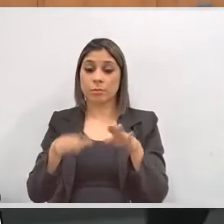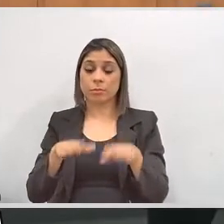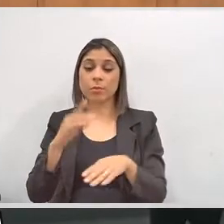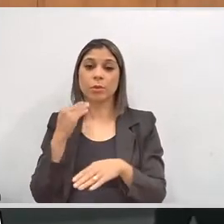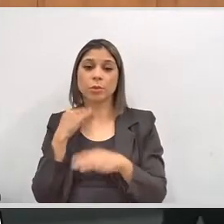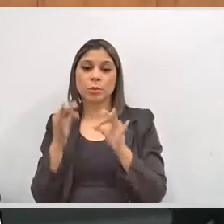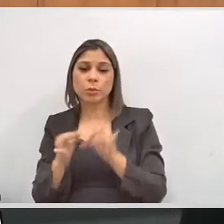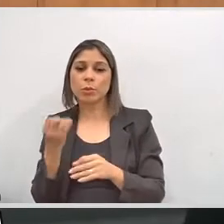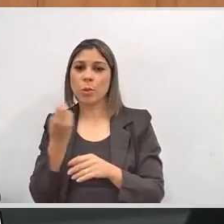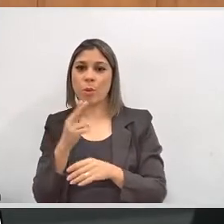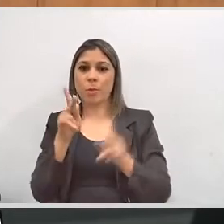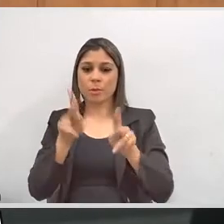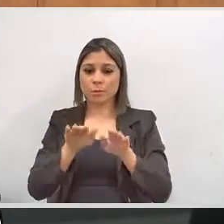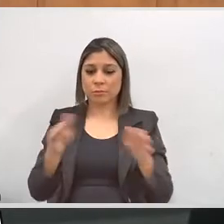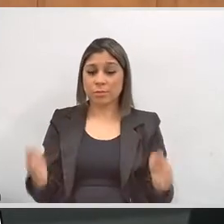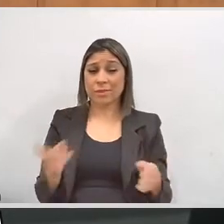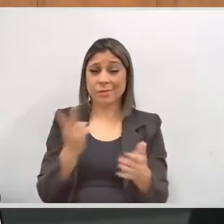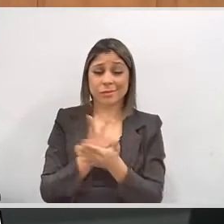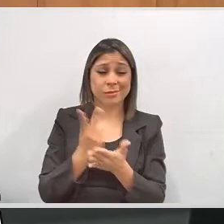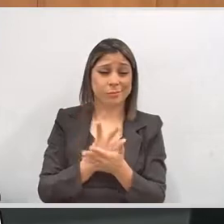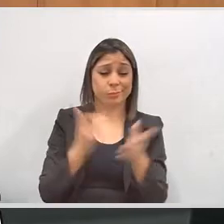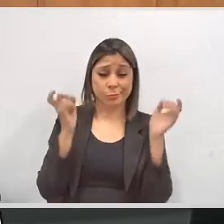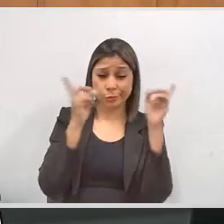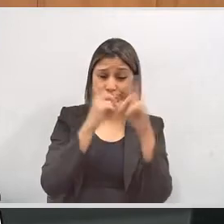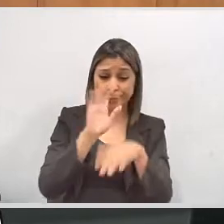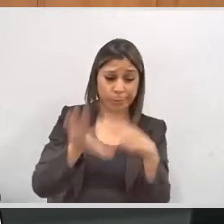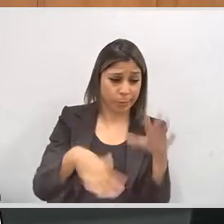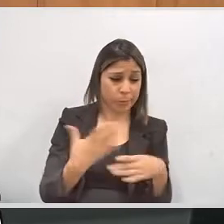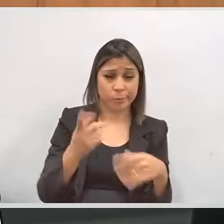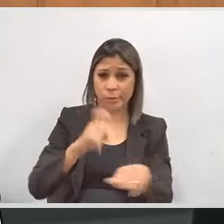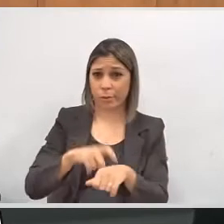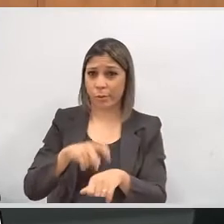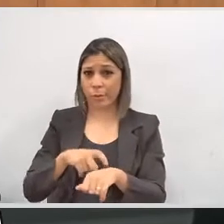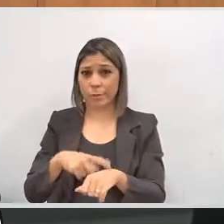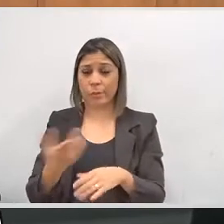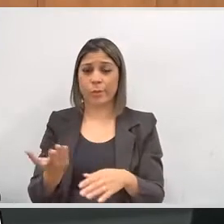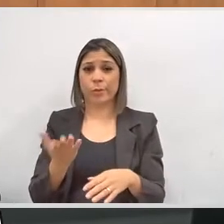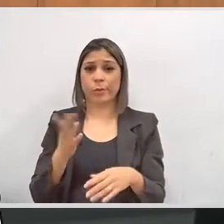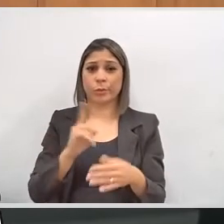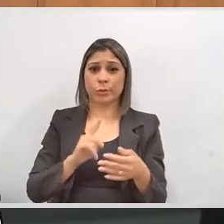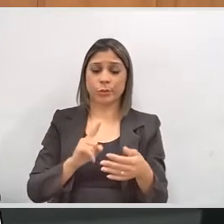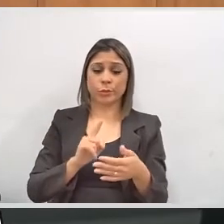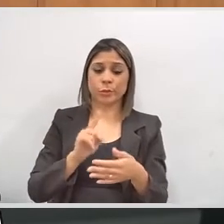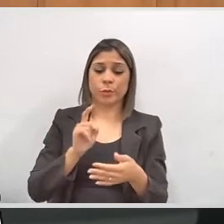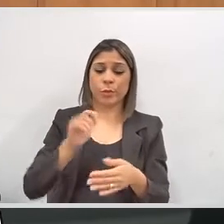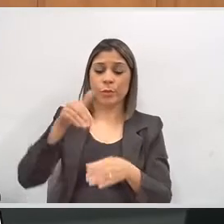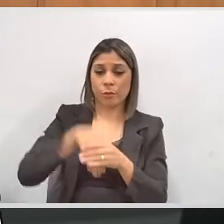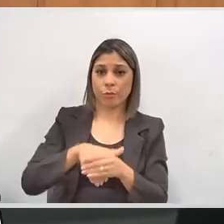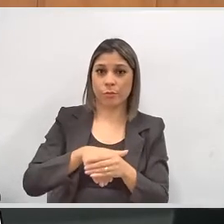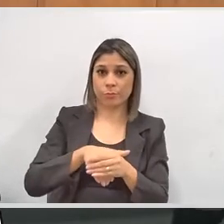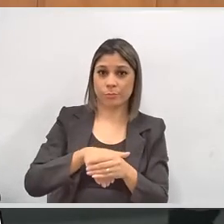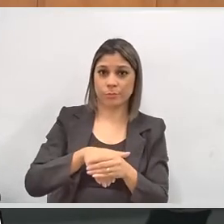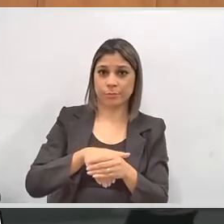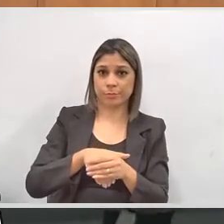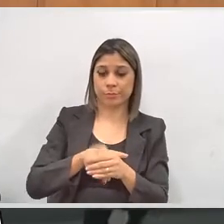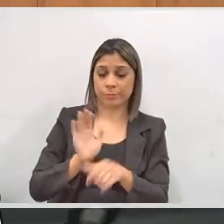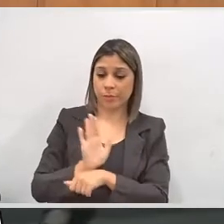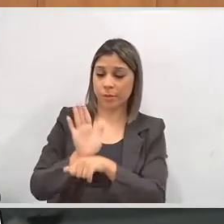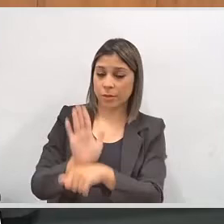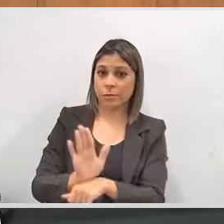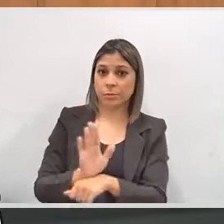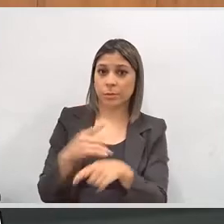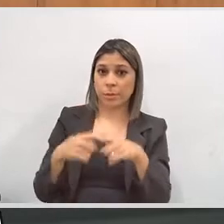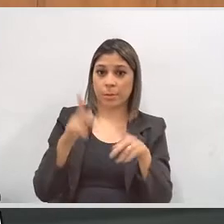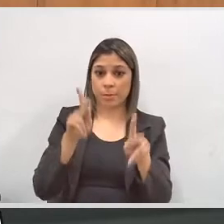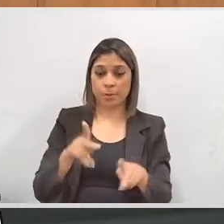principalmente os mesários, sempre criaram muitas dificuldades na hora do voto, o voto assistido, não permitindo que a pessoa